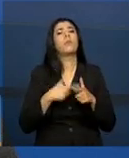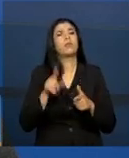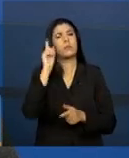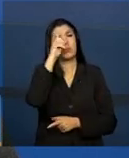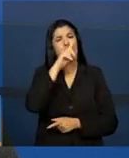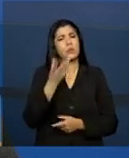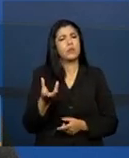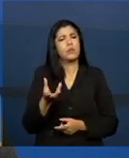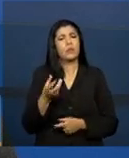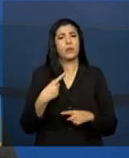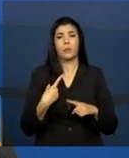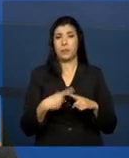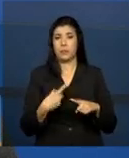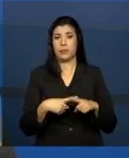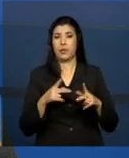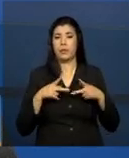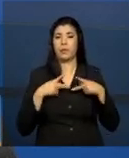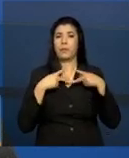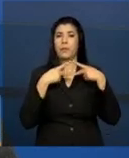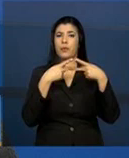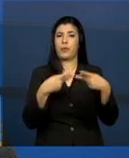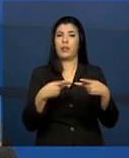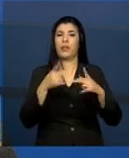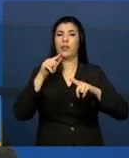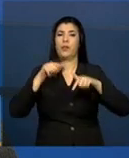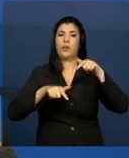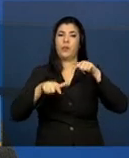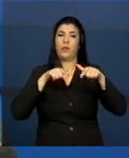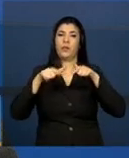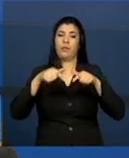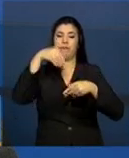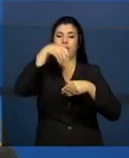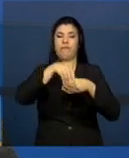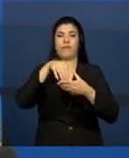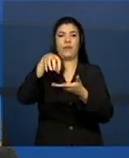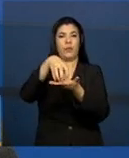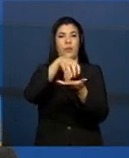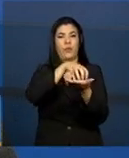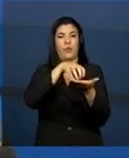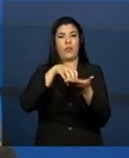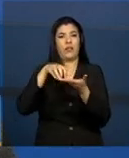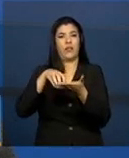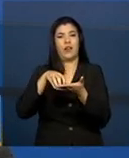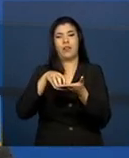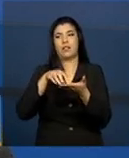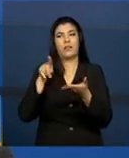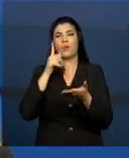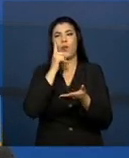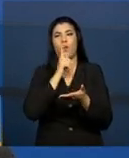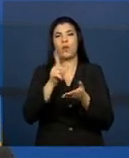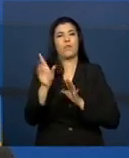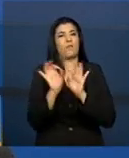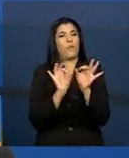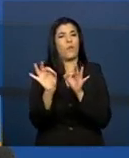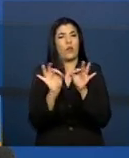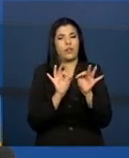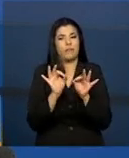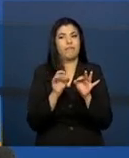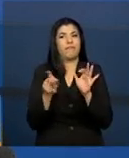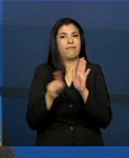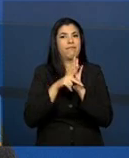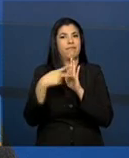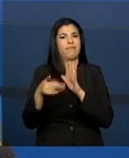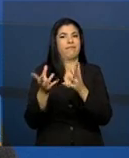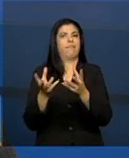vezes, porque o processo de trabalho dentro daquela unidade, ele, de fato, não está organizado da maneira como deveria estar.